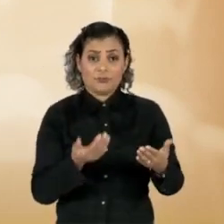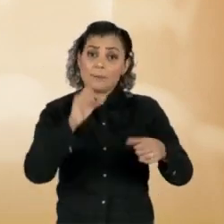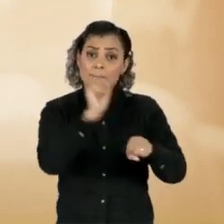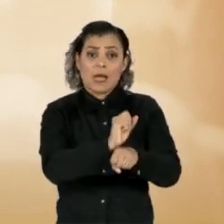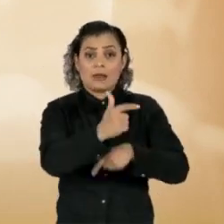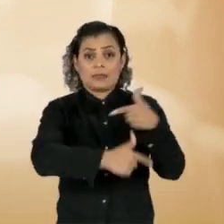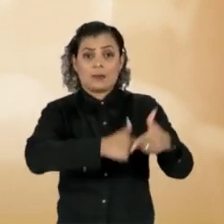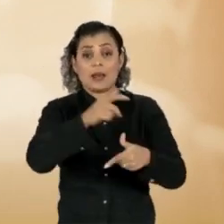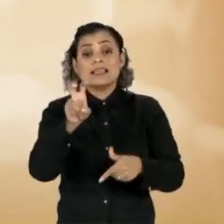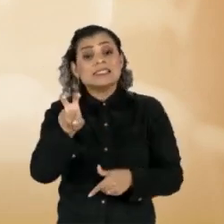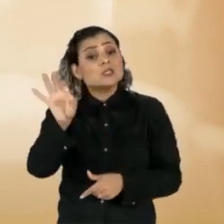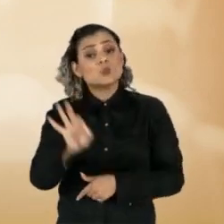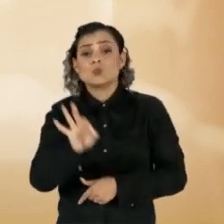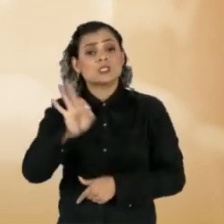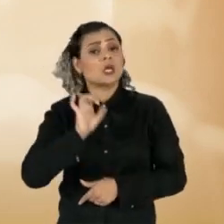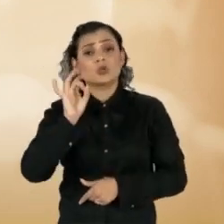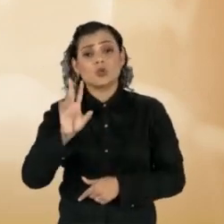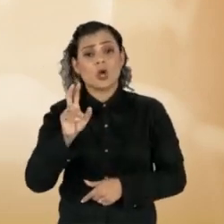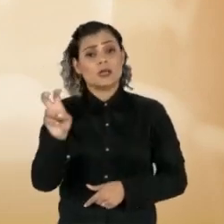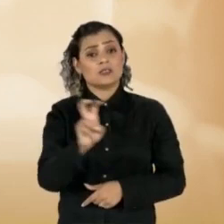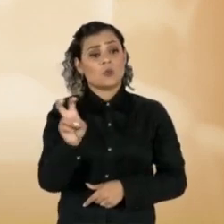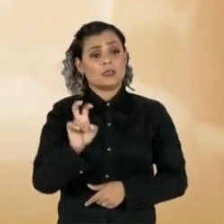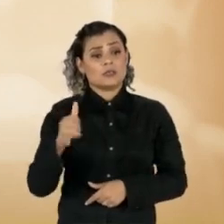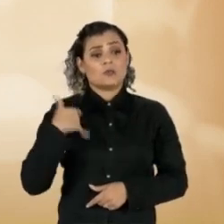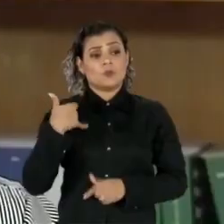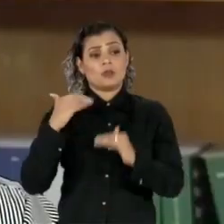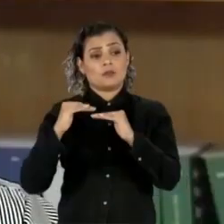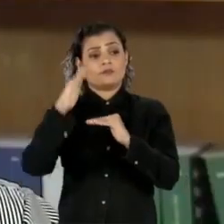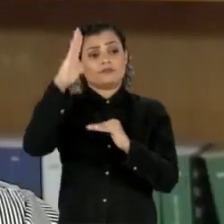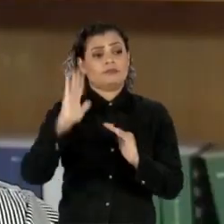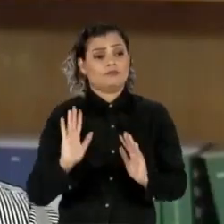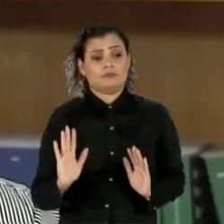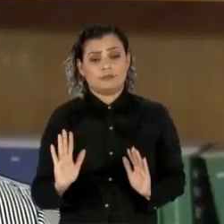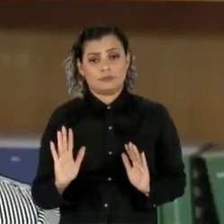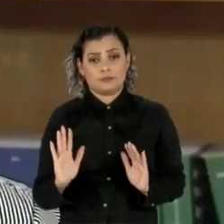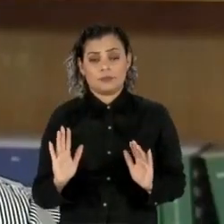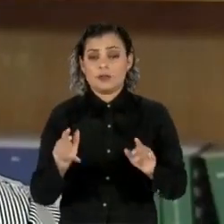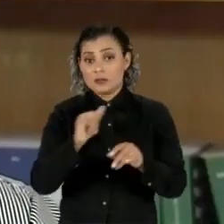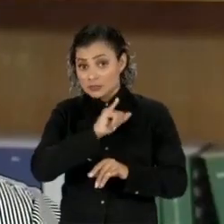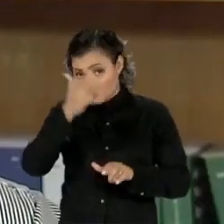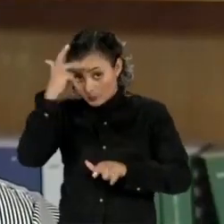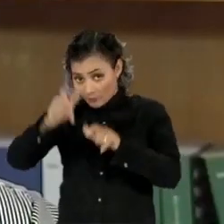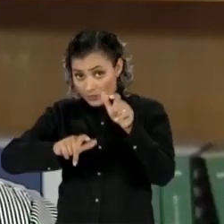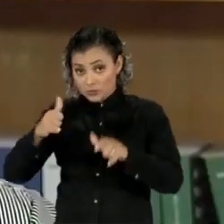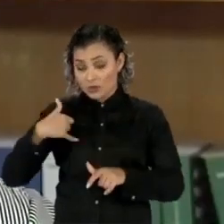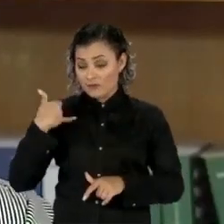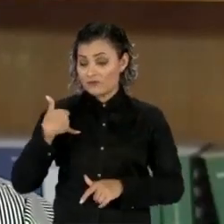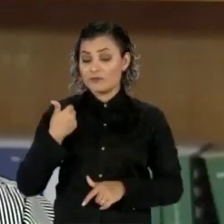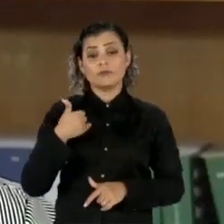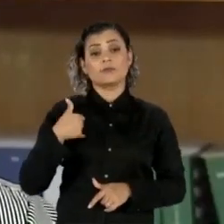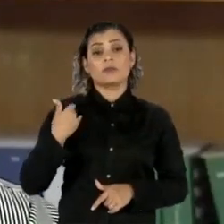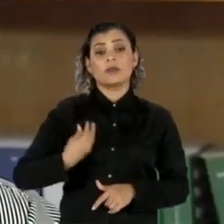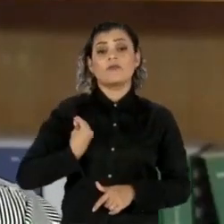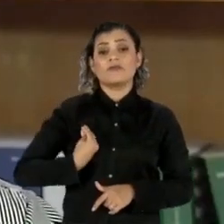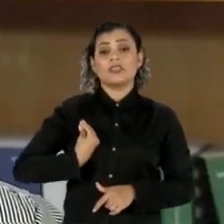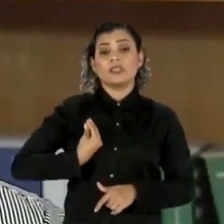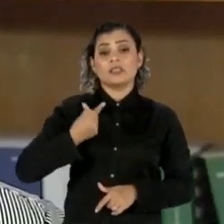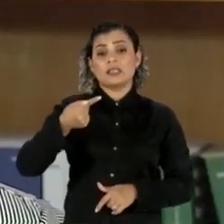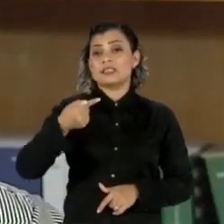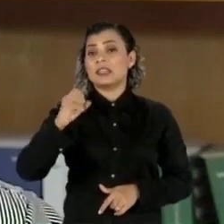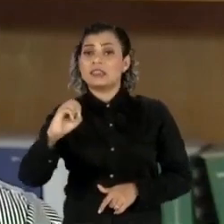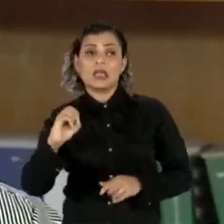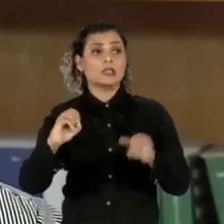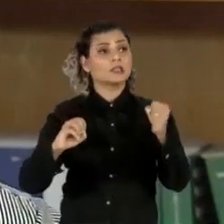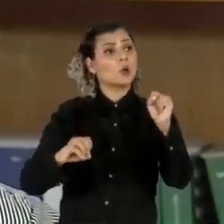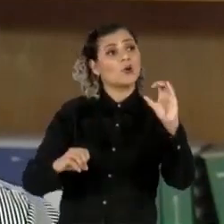5% o fazem depois dos 55 anos. Se a pessoa vai viver até os 70 e poucos, 80